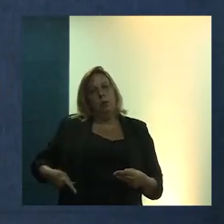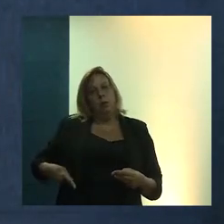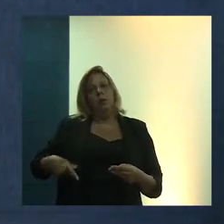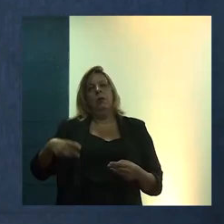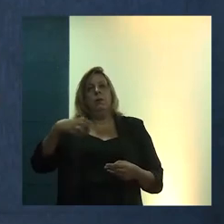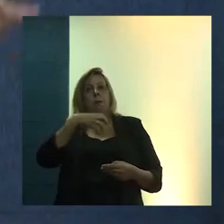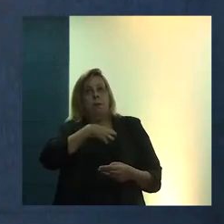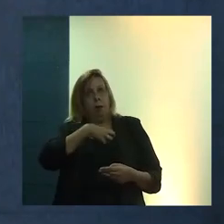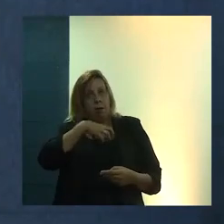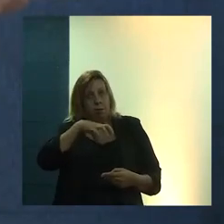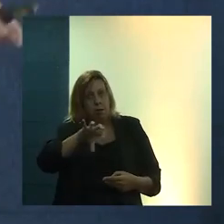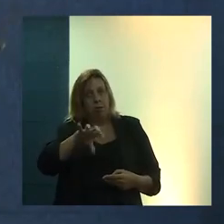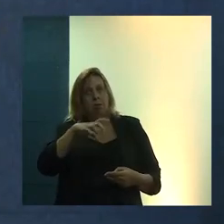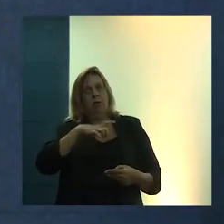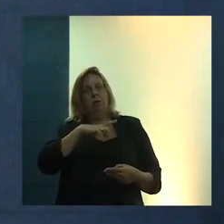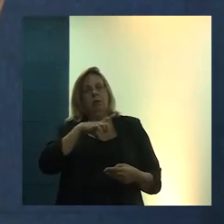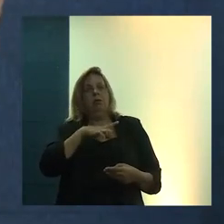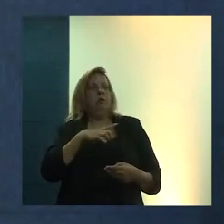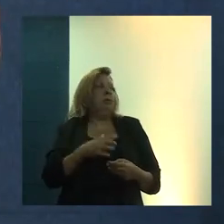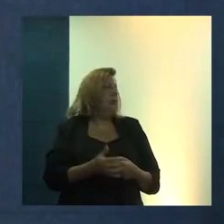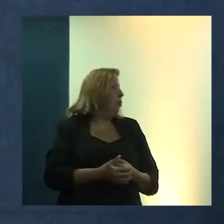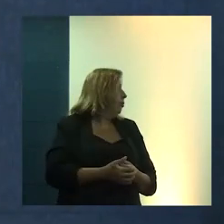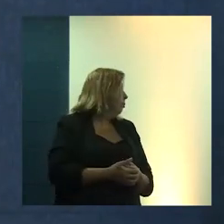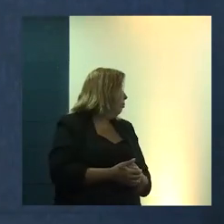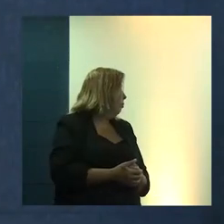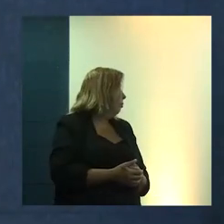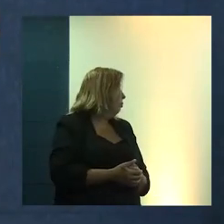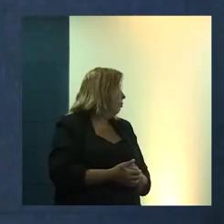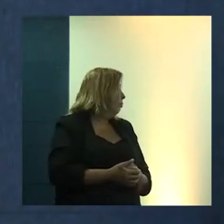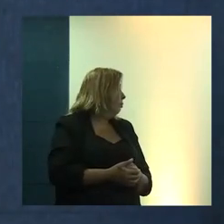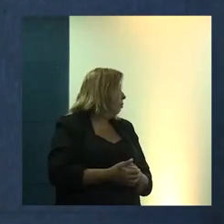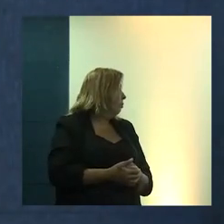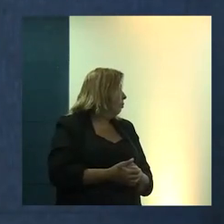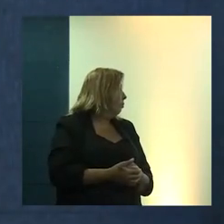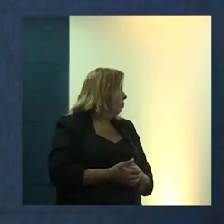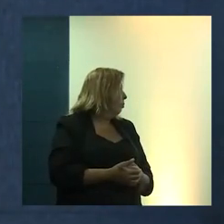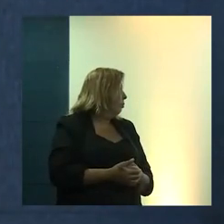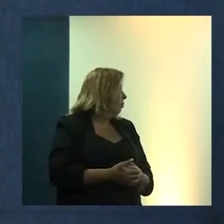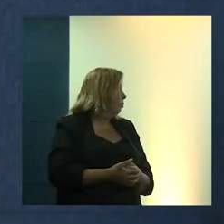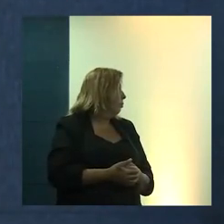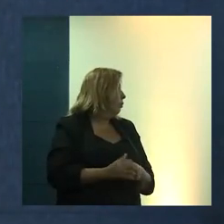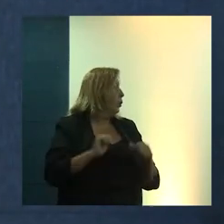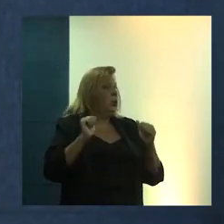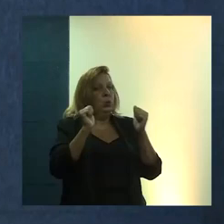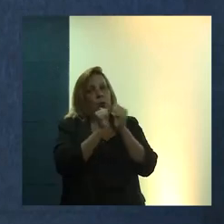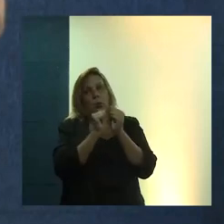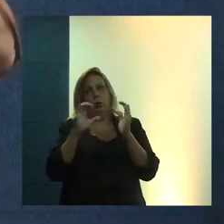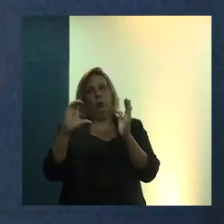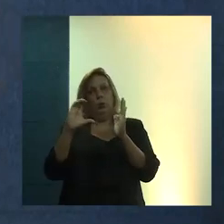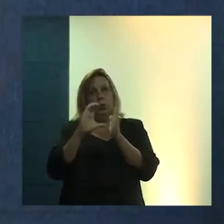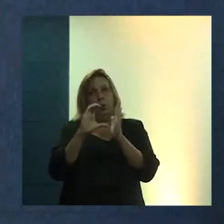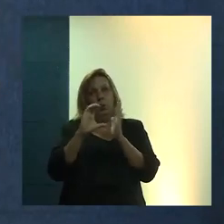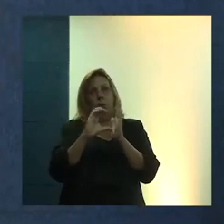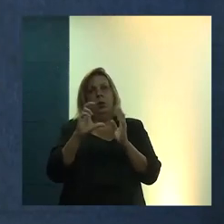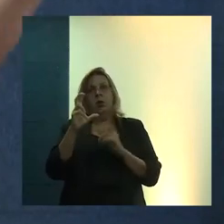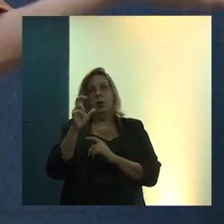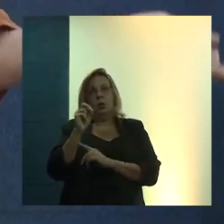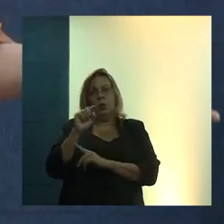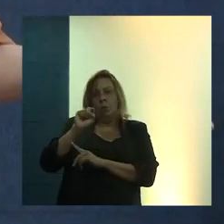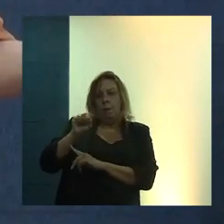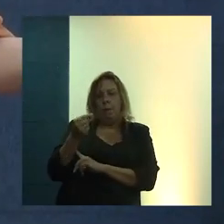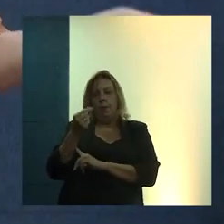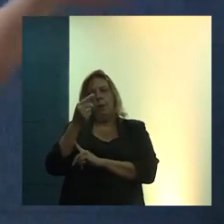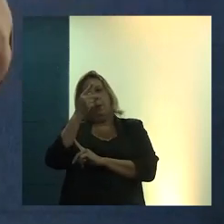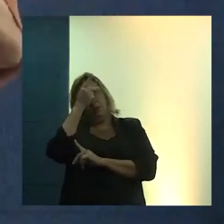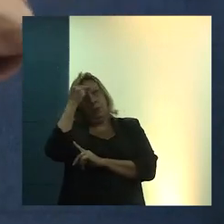extensionistas, e ligando uma comunidade de mais de 50 mil habitantes